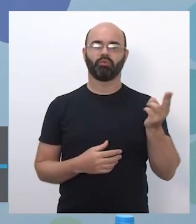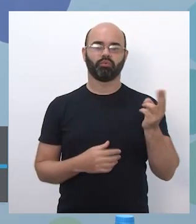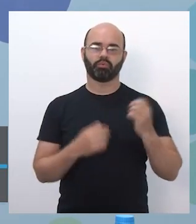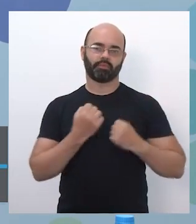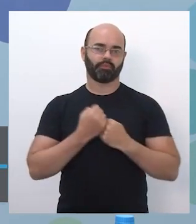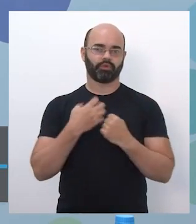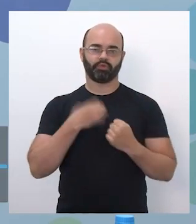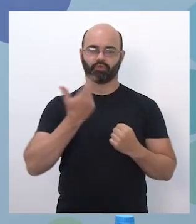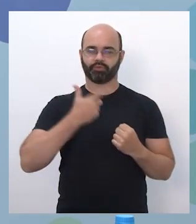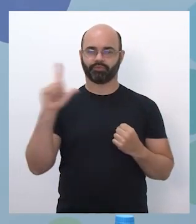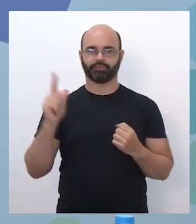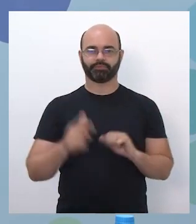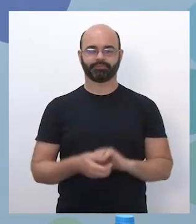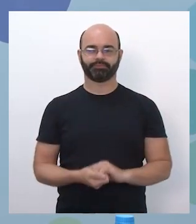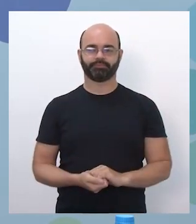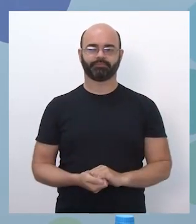apoio.